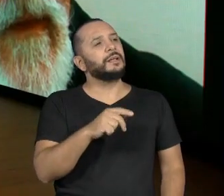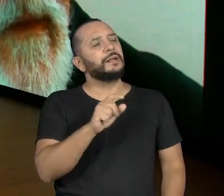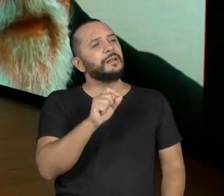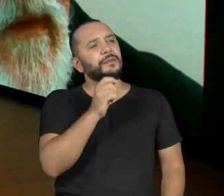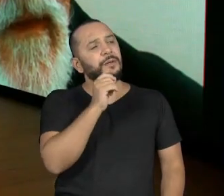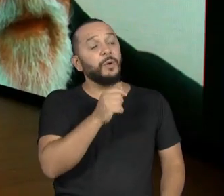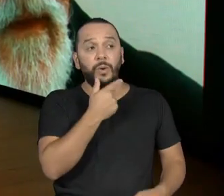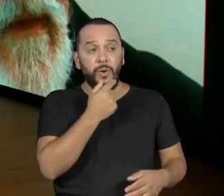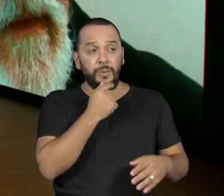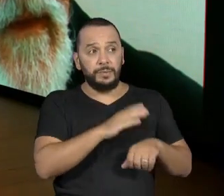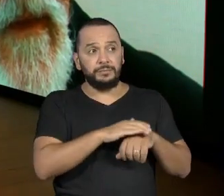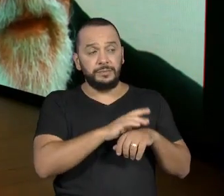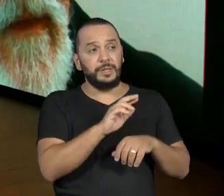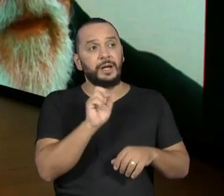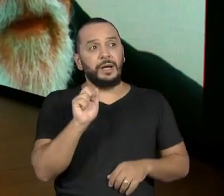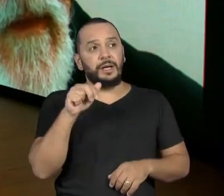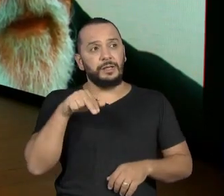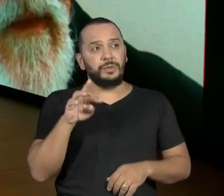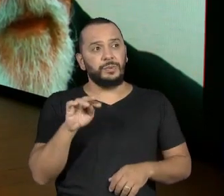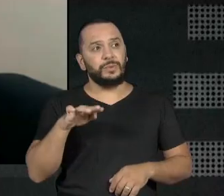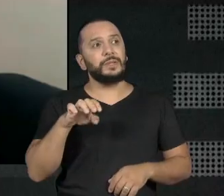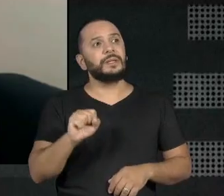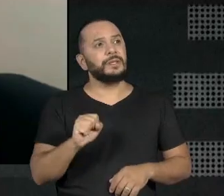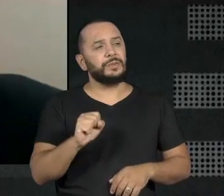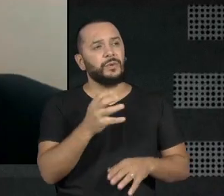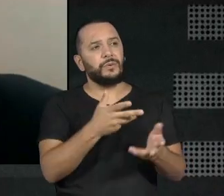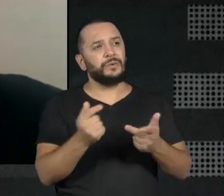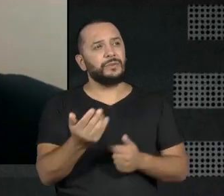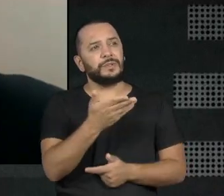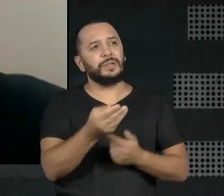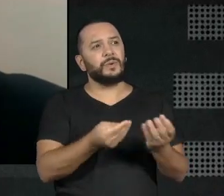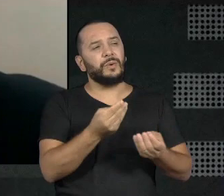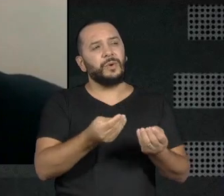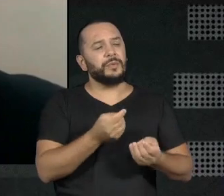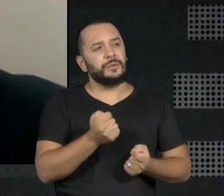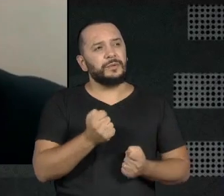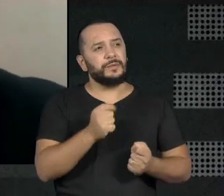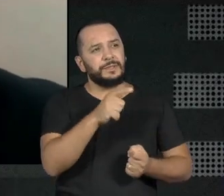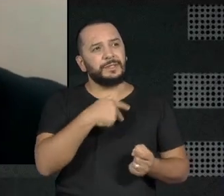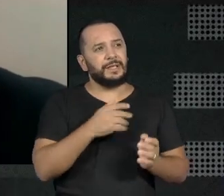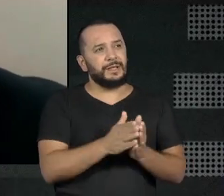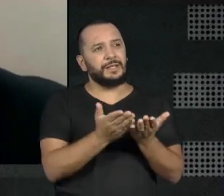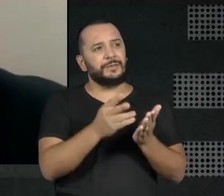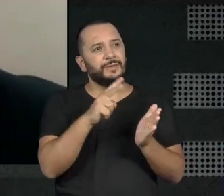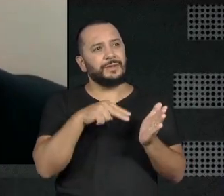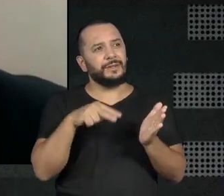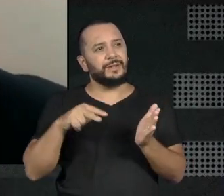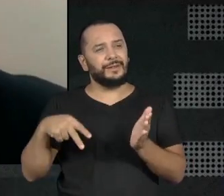disse quando ele te convidou para esse papel? Ele te fez ler um monte de livros?